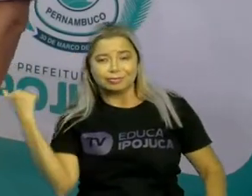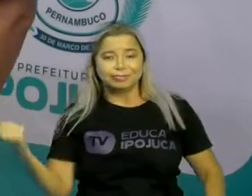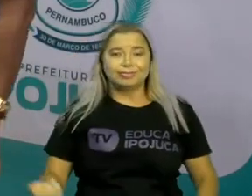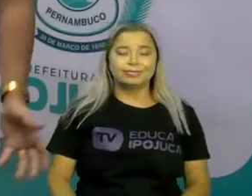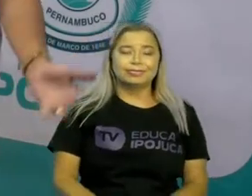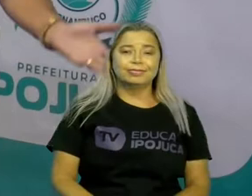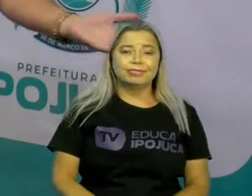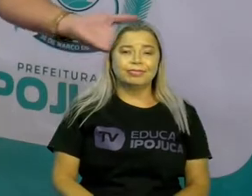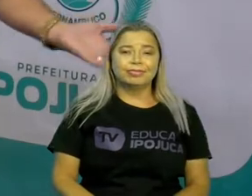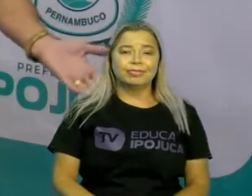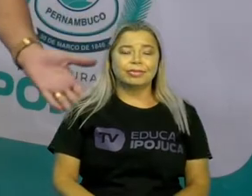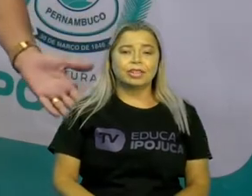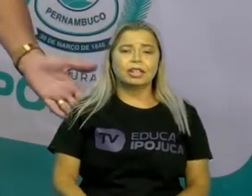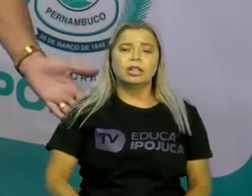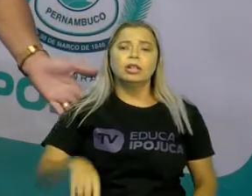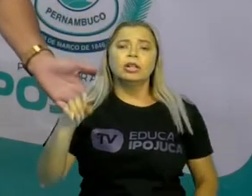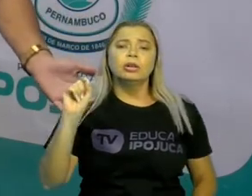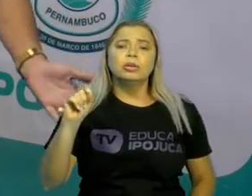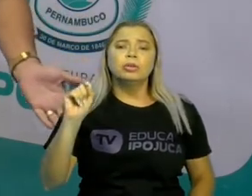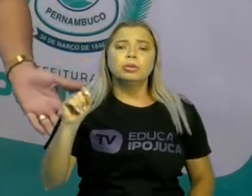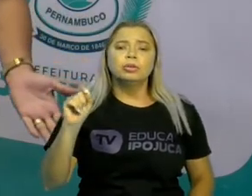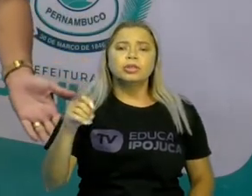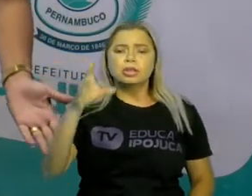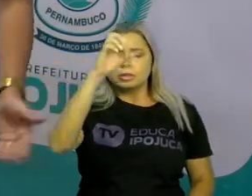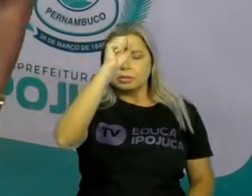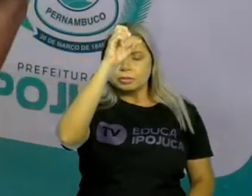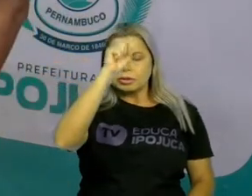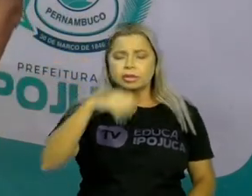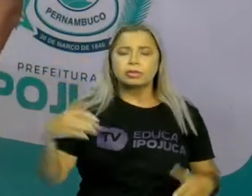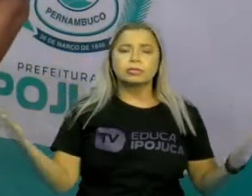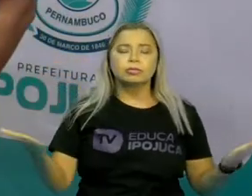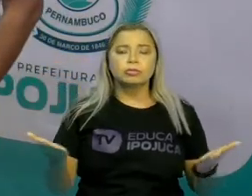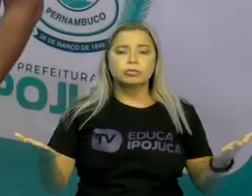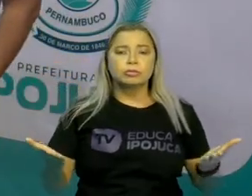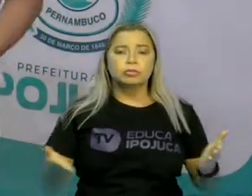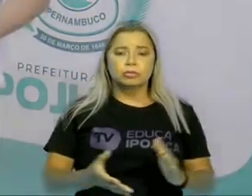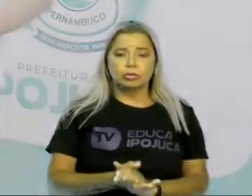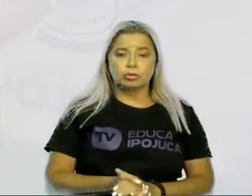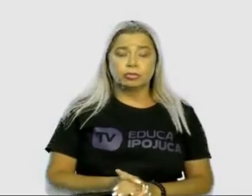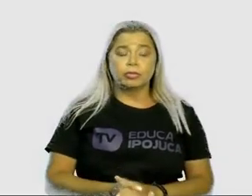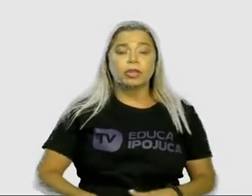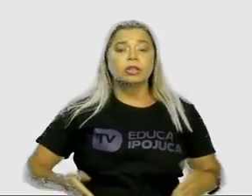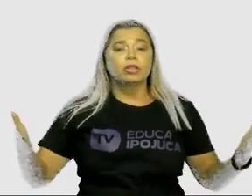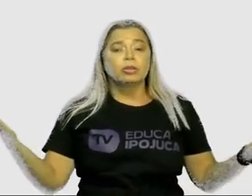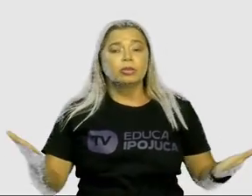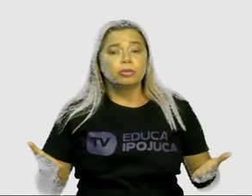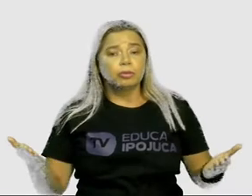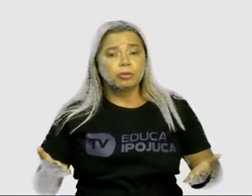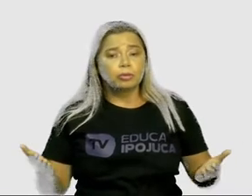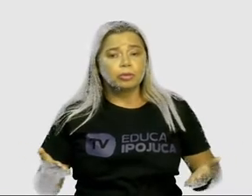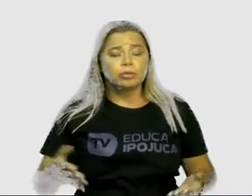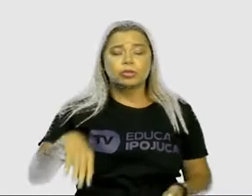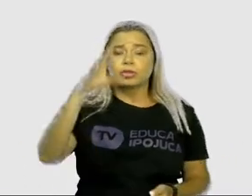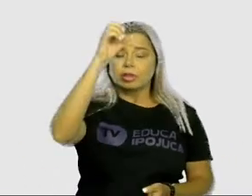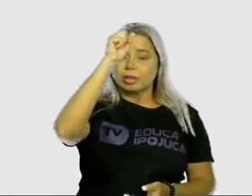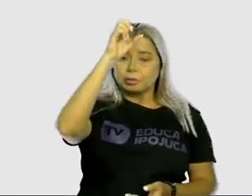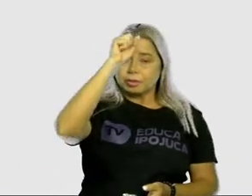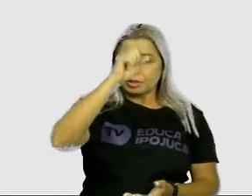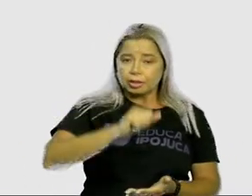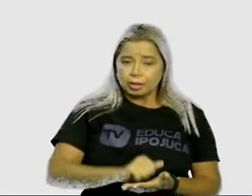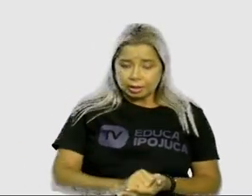E o que iremos debater nessa aula hoje? Iremos trabalhar a grafia correta das palavras,